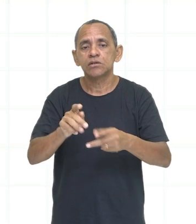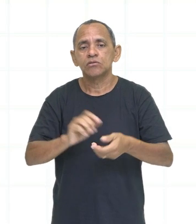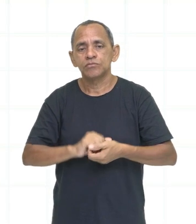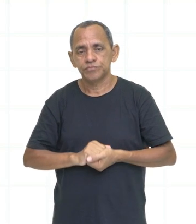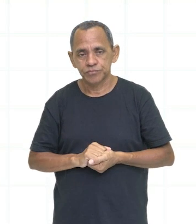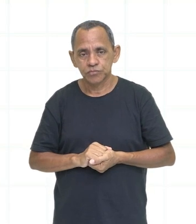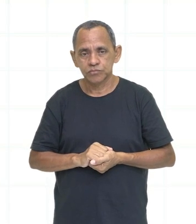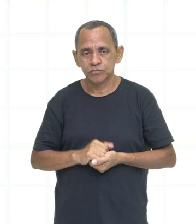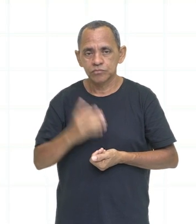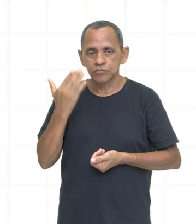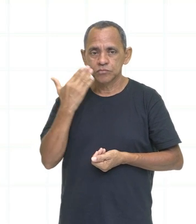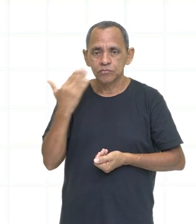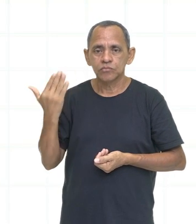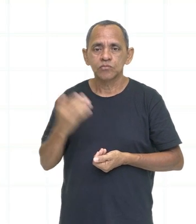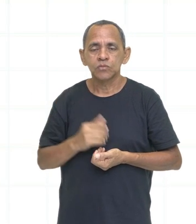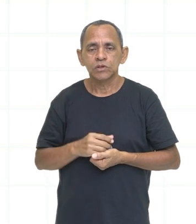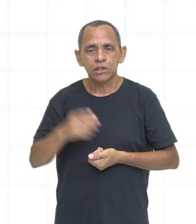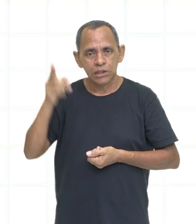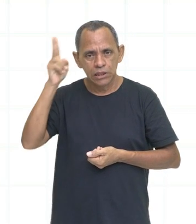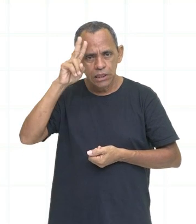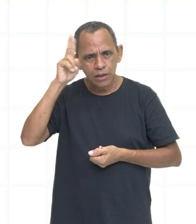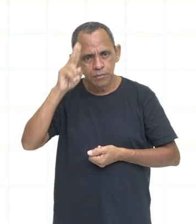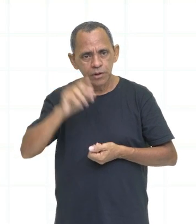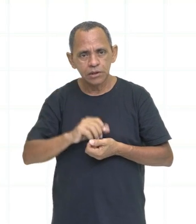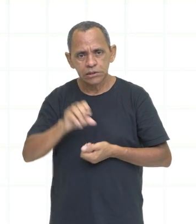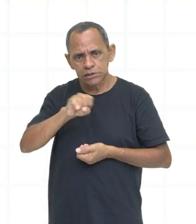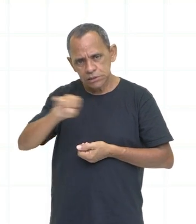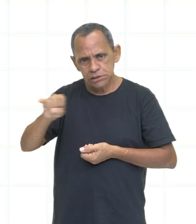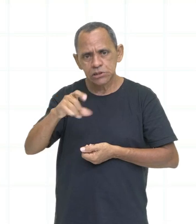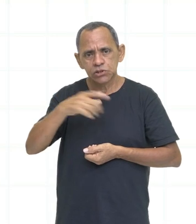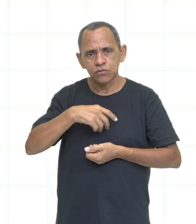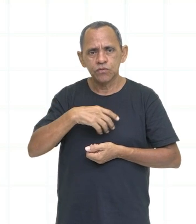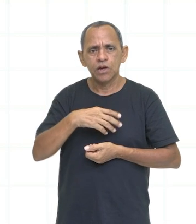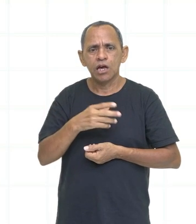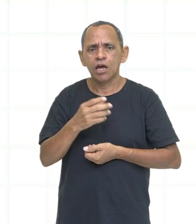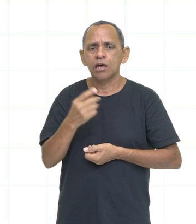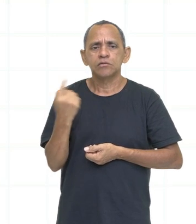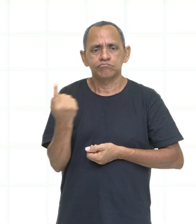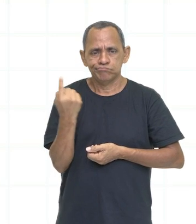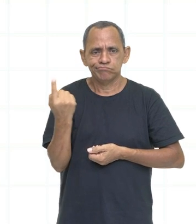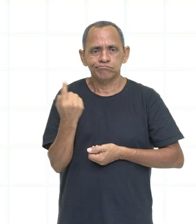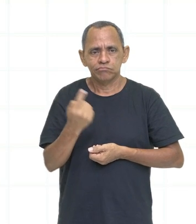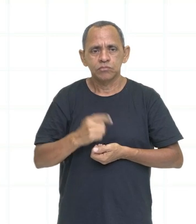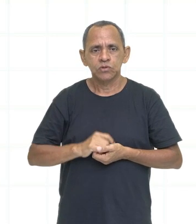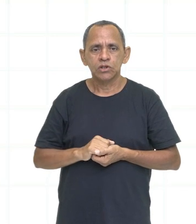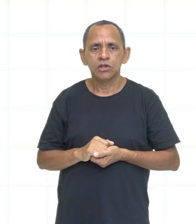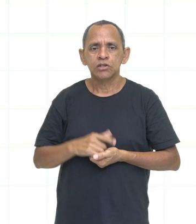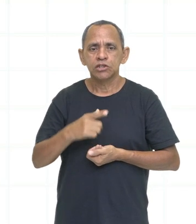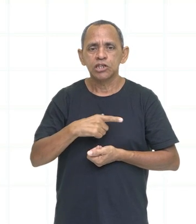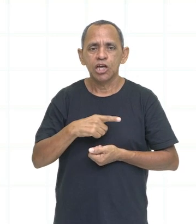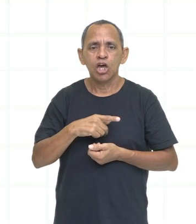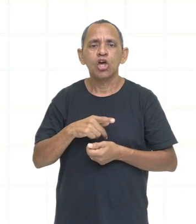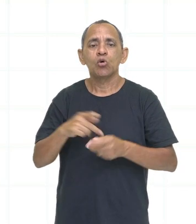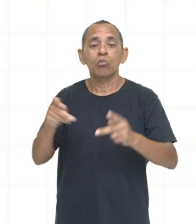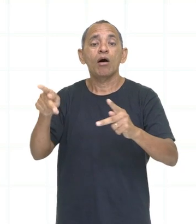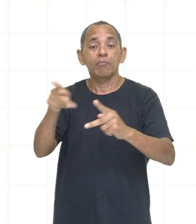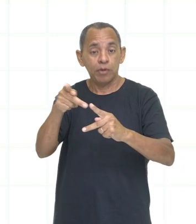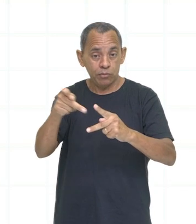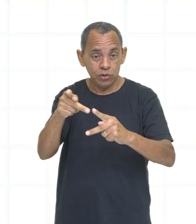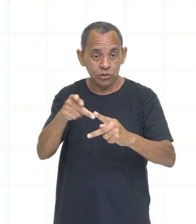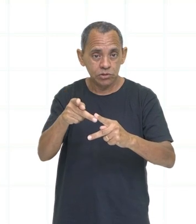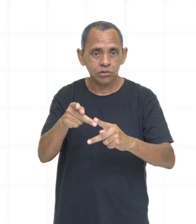expressão sem o pronome reflexivo, indica somente por, nesse sentido, né? Ele vai ser sempre uma preposição de origem.